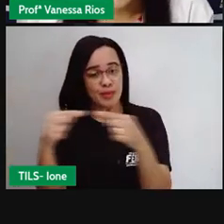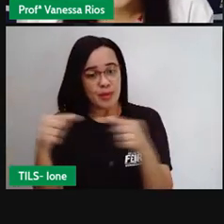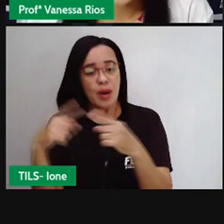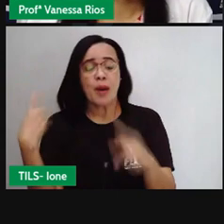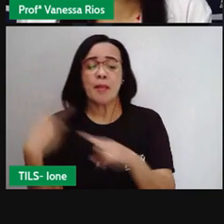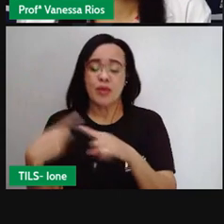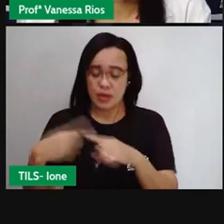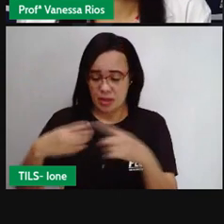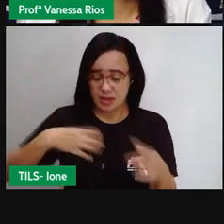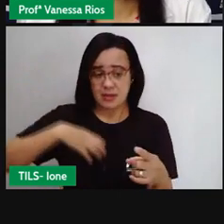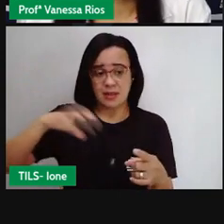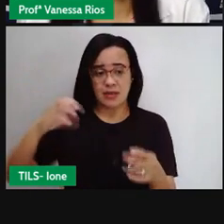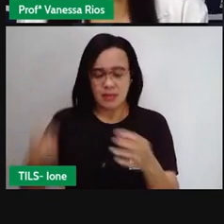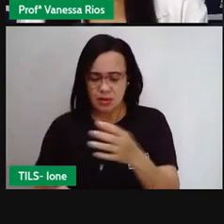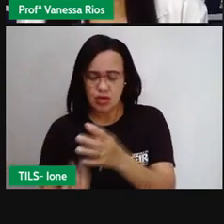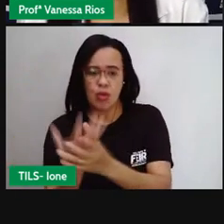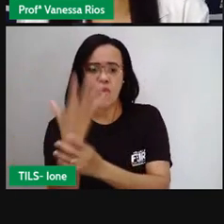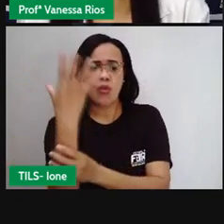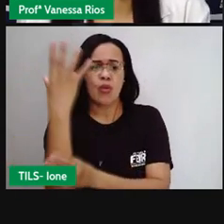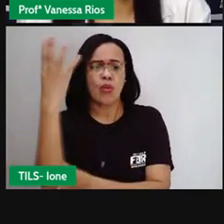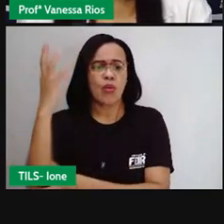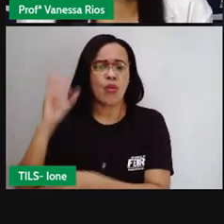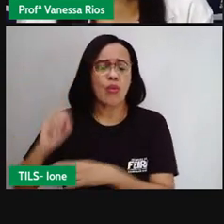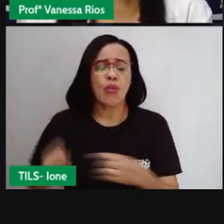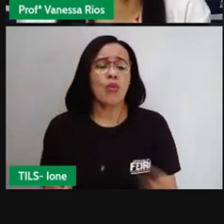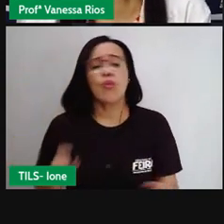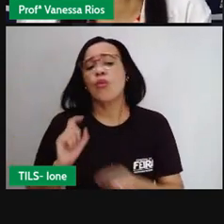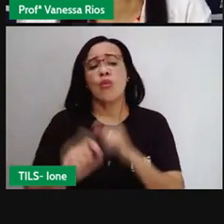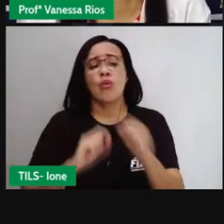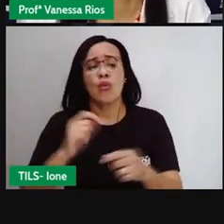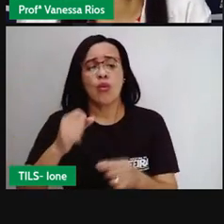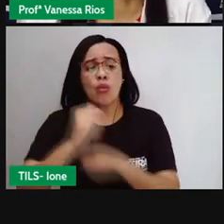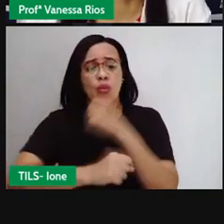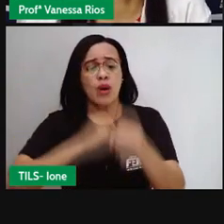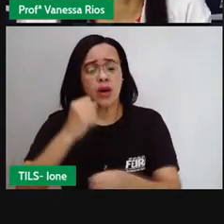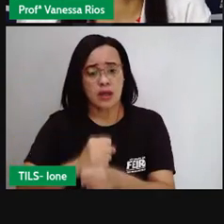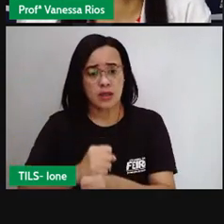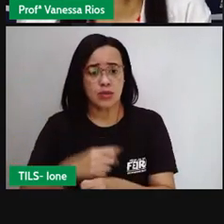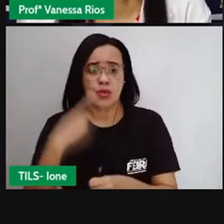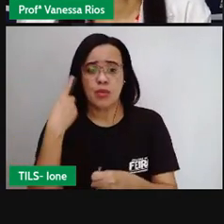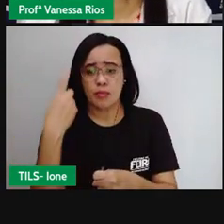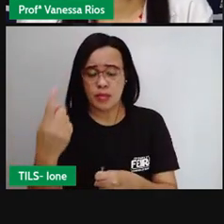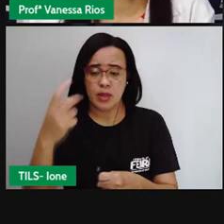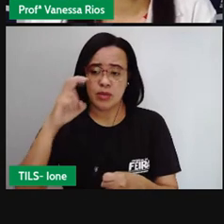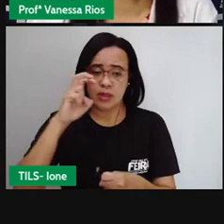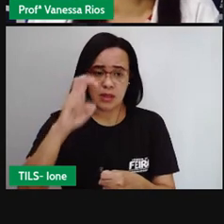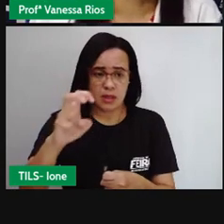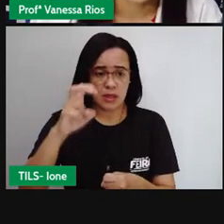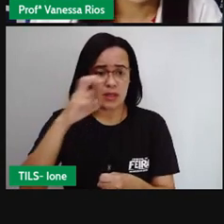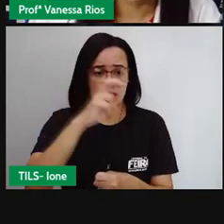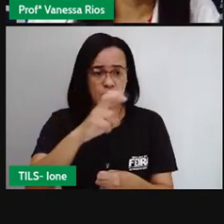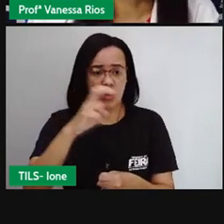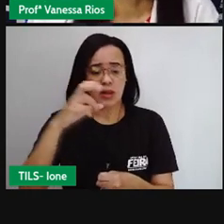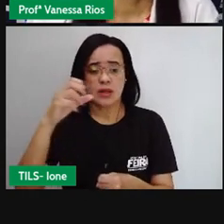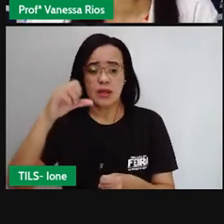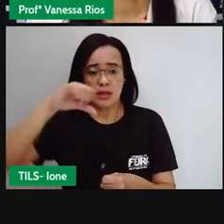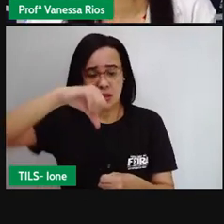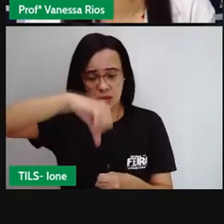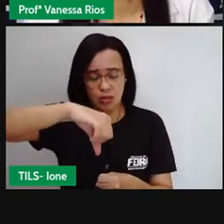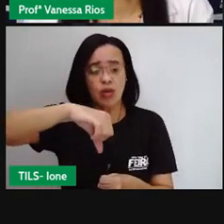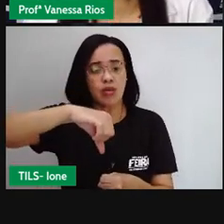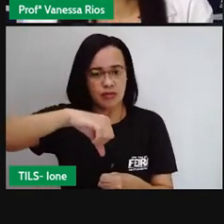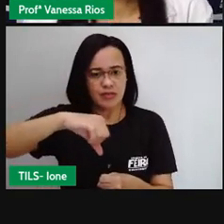em 1549. Então, logo depois que os portugueses chegaram, né? Chegaram aí em Porto Seguro,